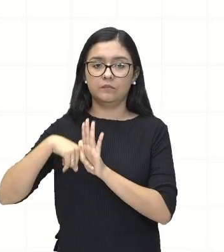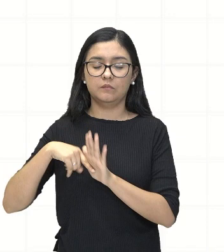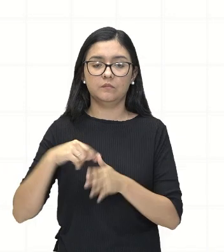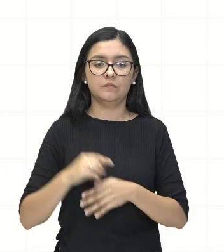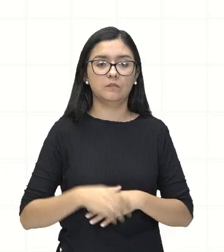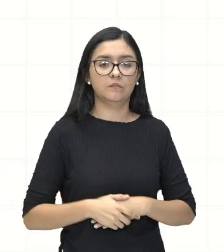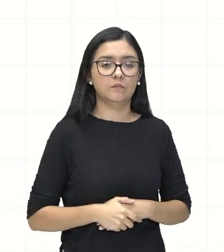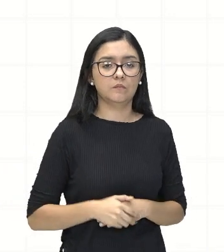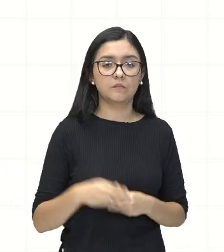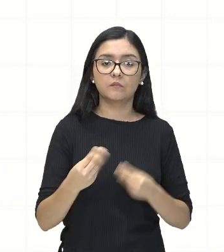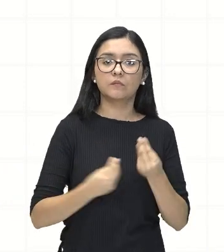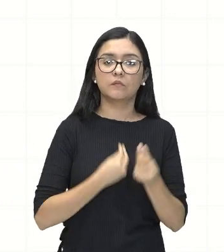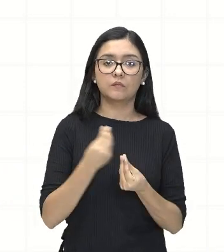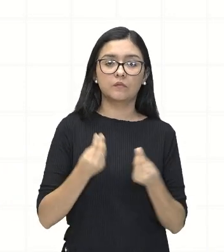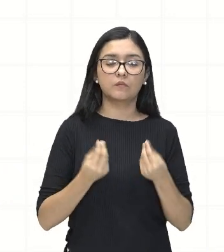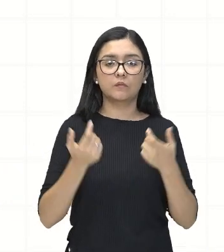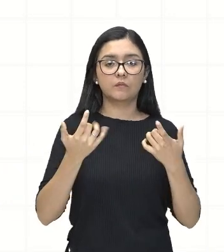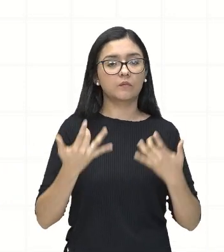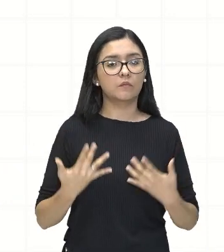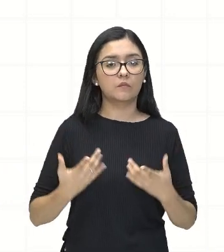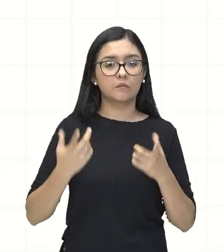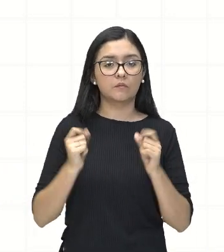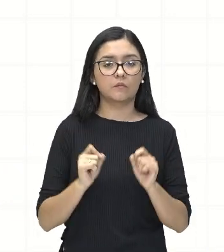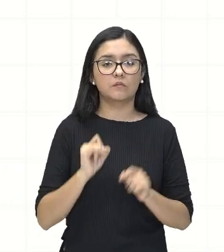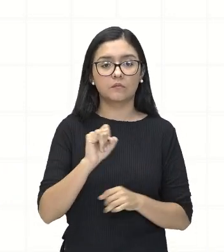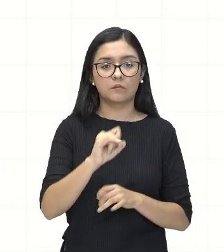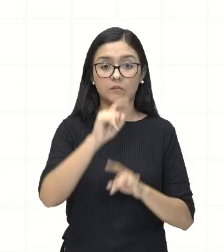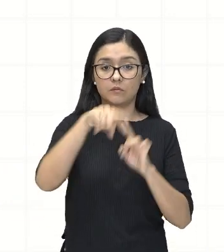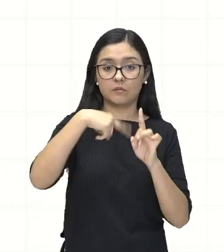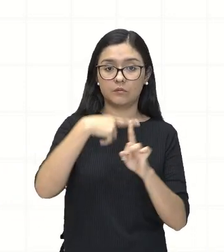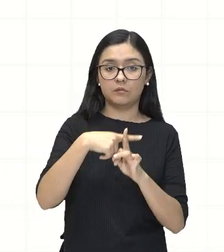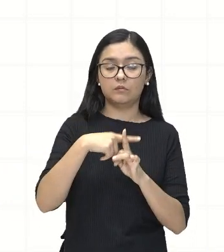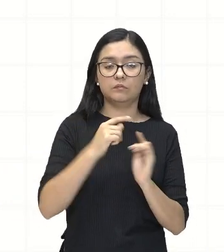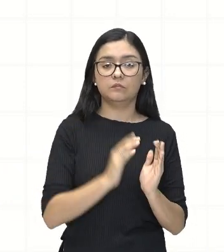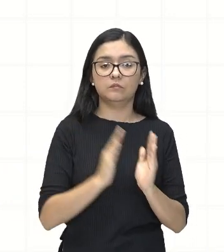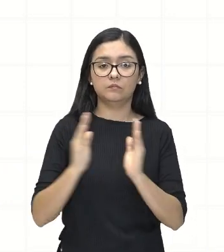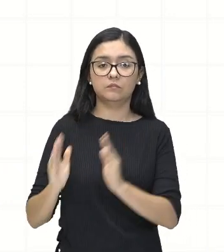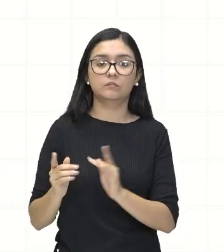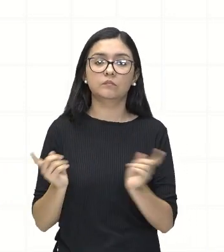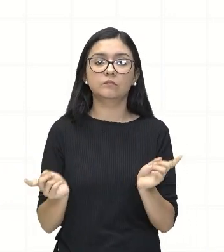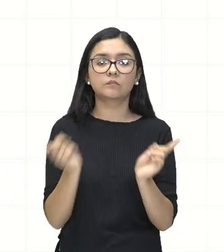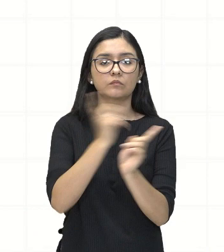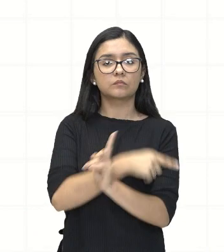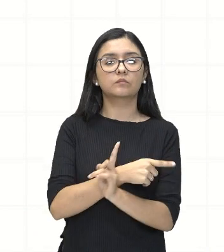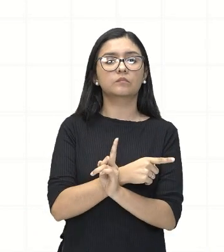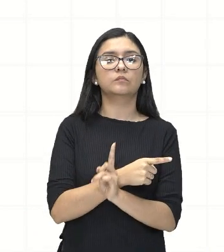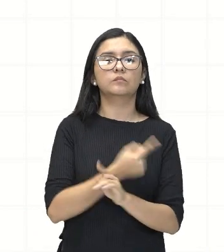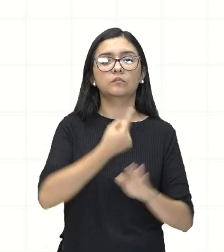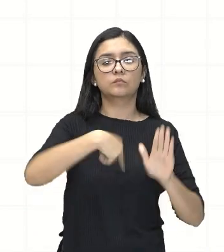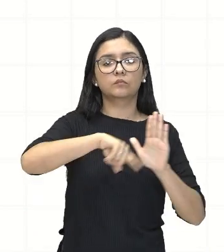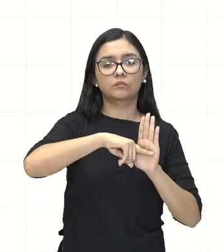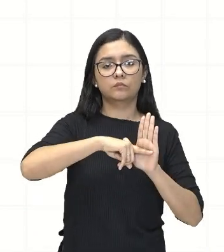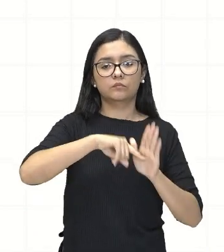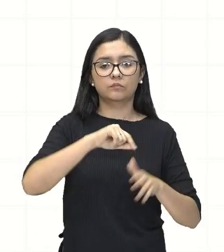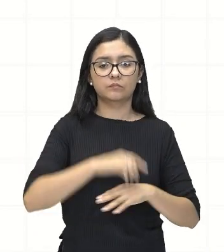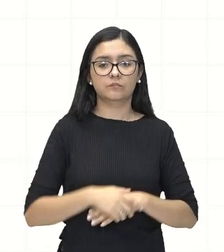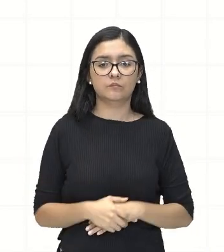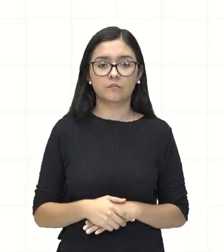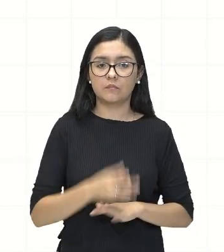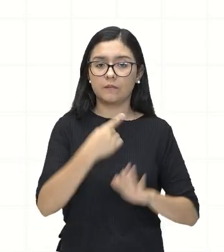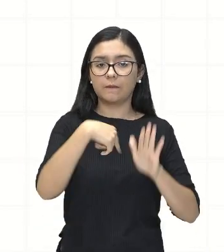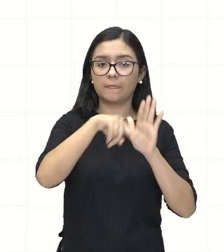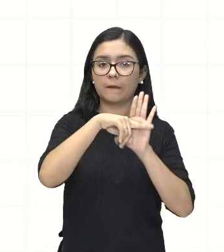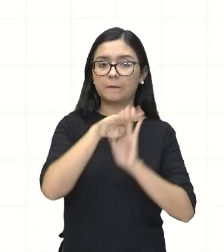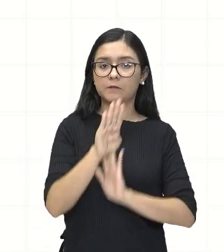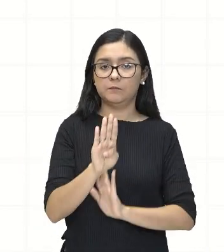E como é que nós falamos aqui? Se ele está somando desse lado, a gente passa para o outro lado subtraindo, menos B.